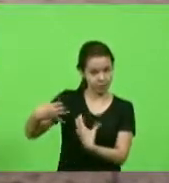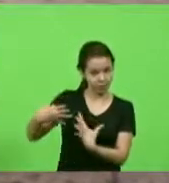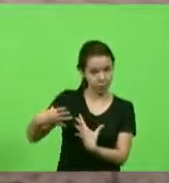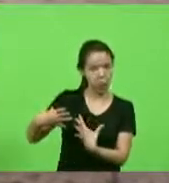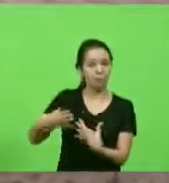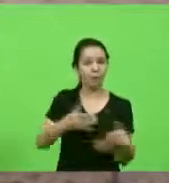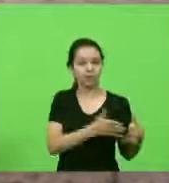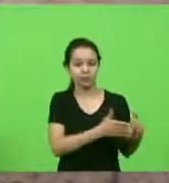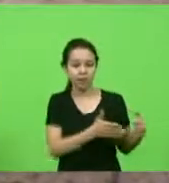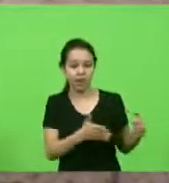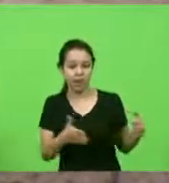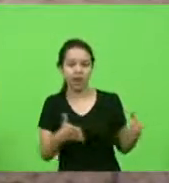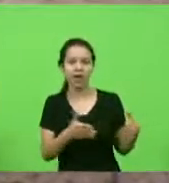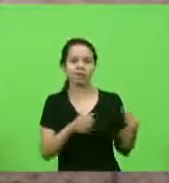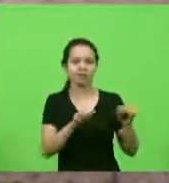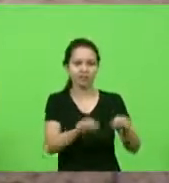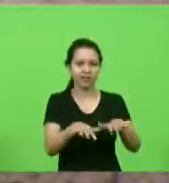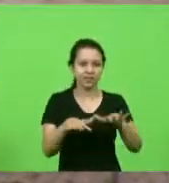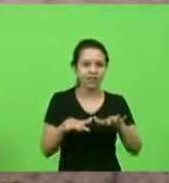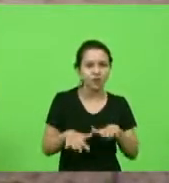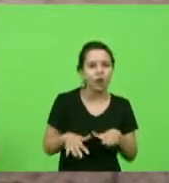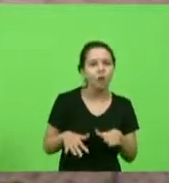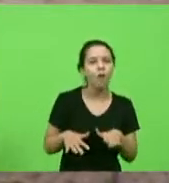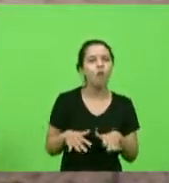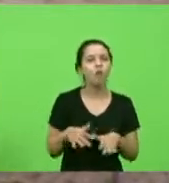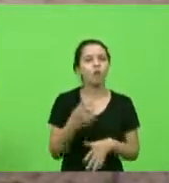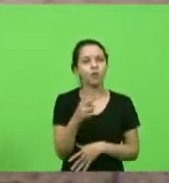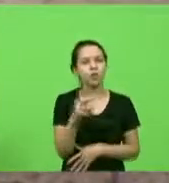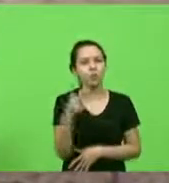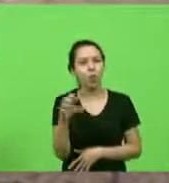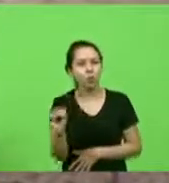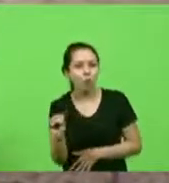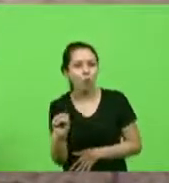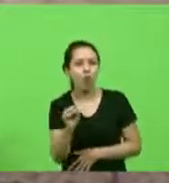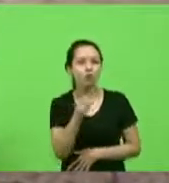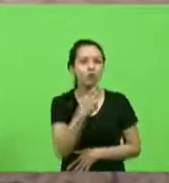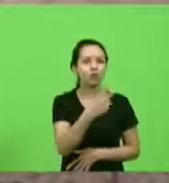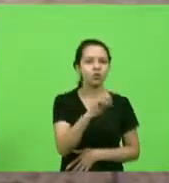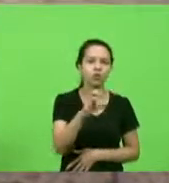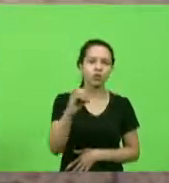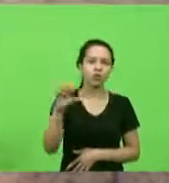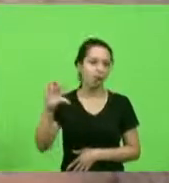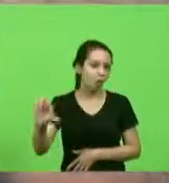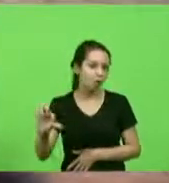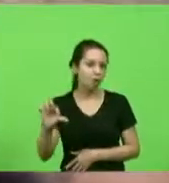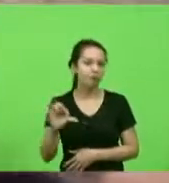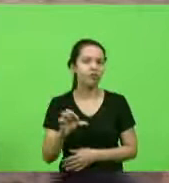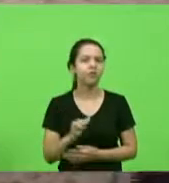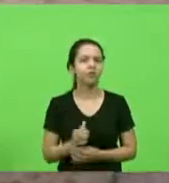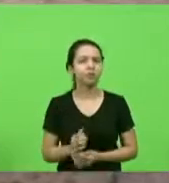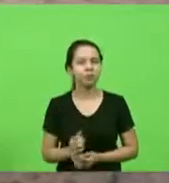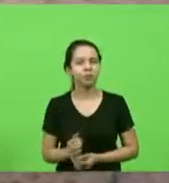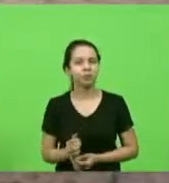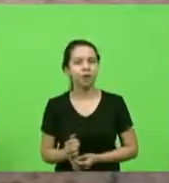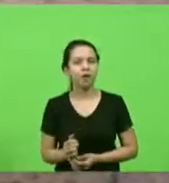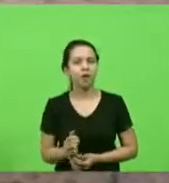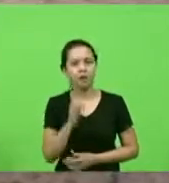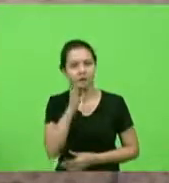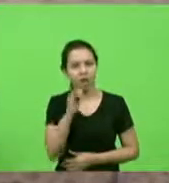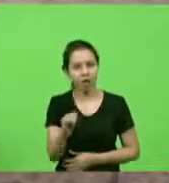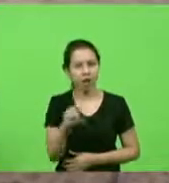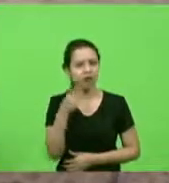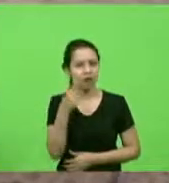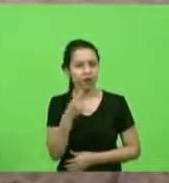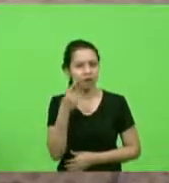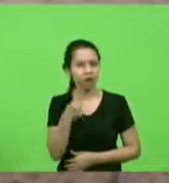sessões aqui 2008, 2009, enfim. É dizer, deputado Jean, da satisfação em